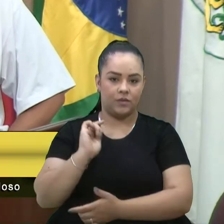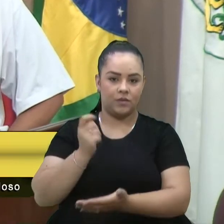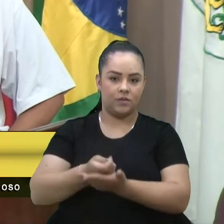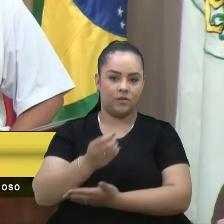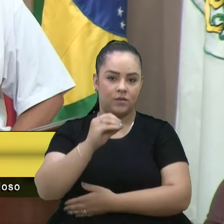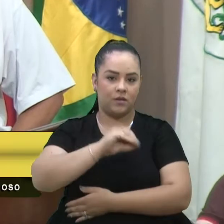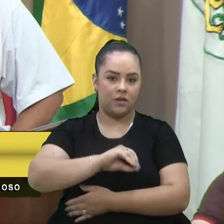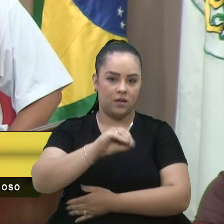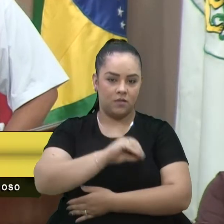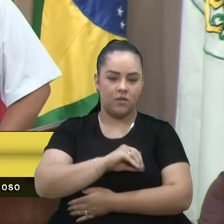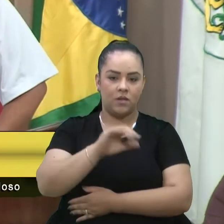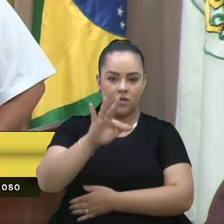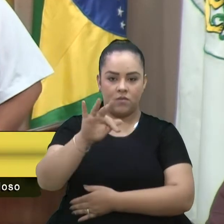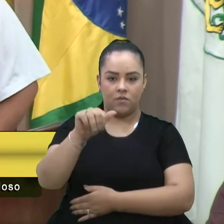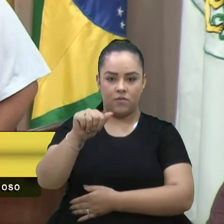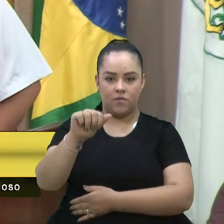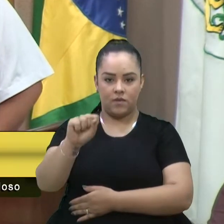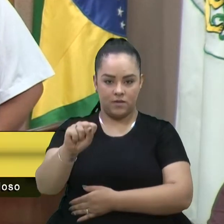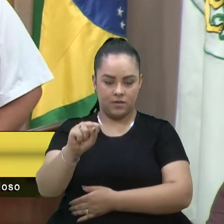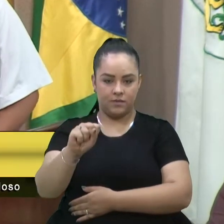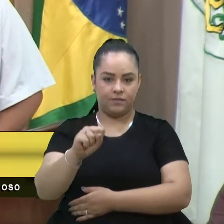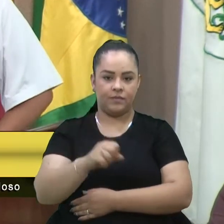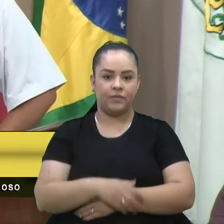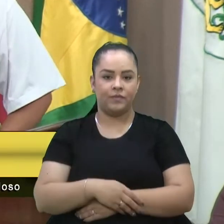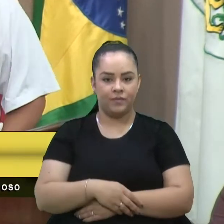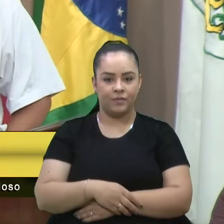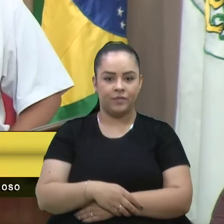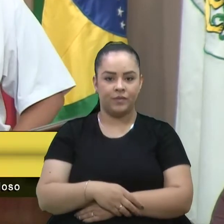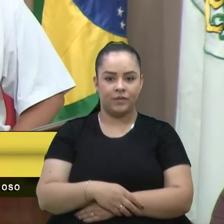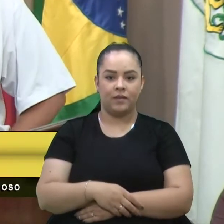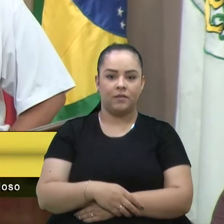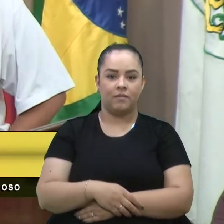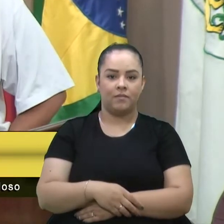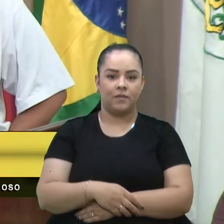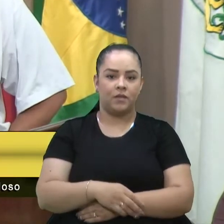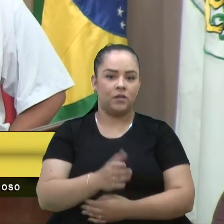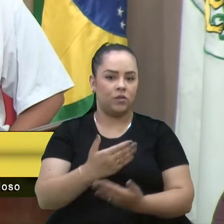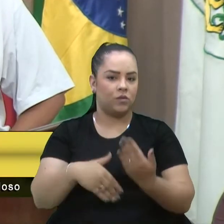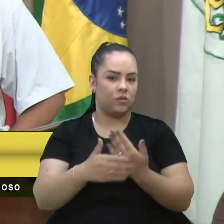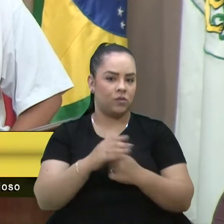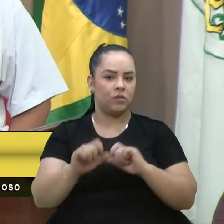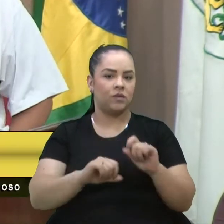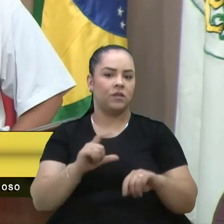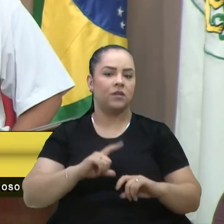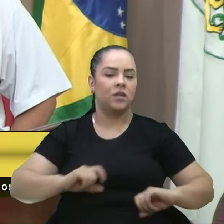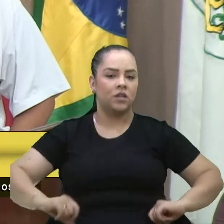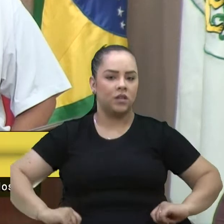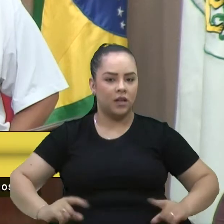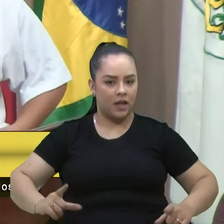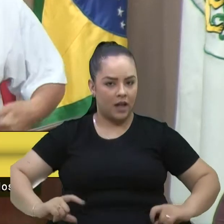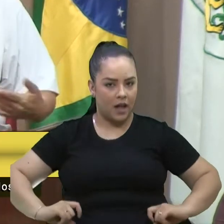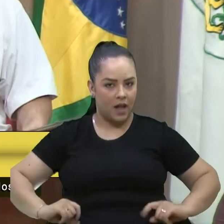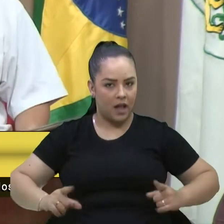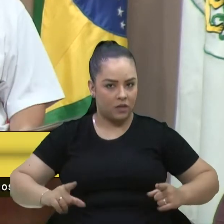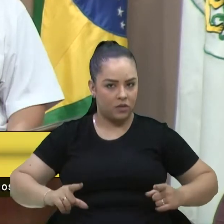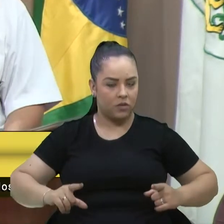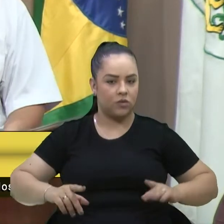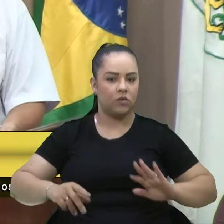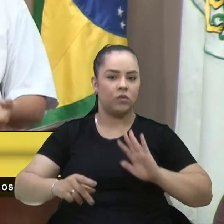FAS, certo? Todas as demais despesas vêm sendo